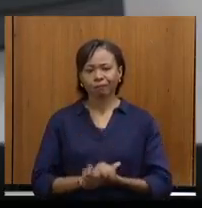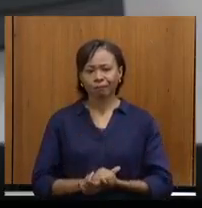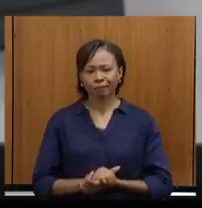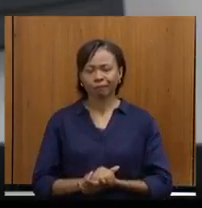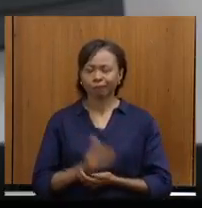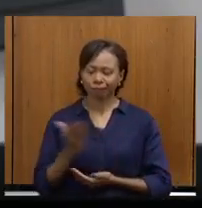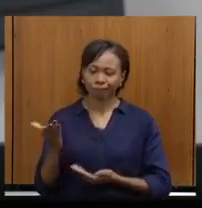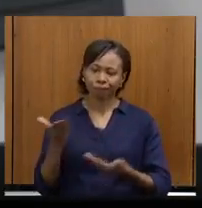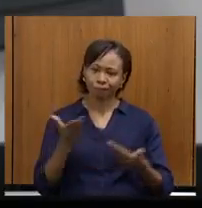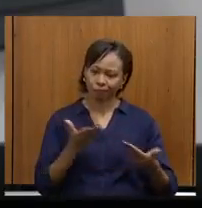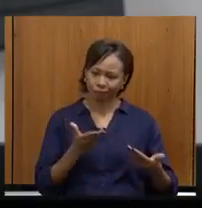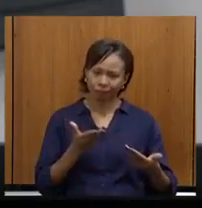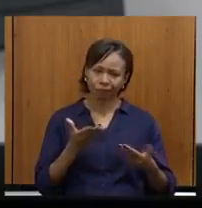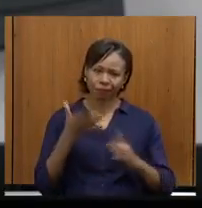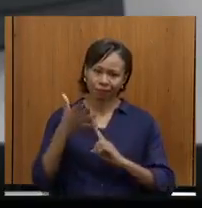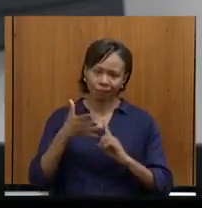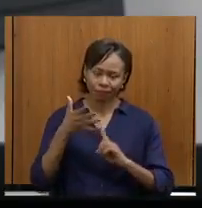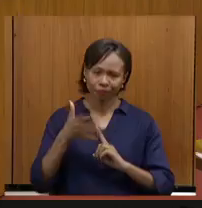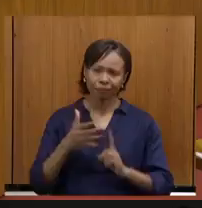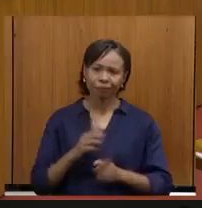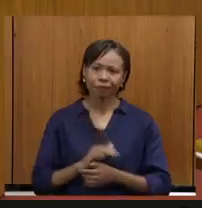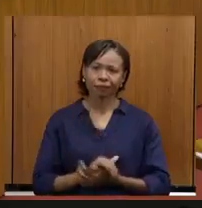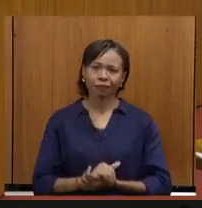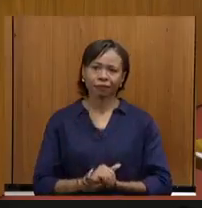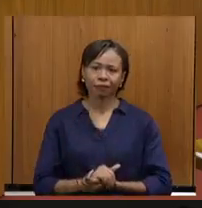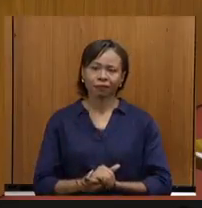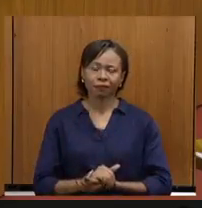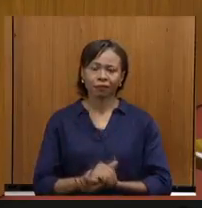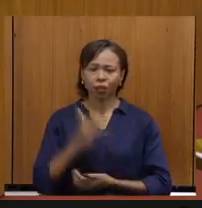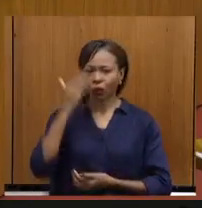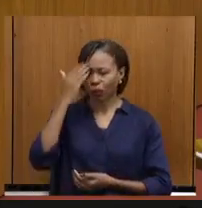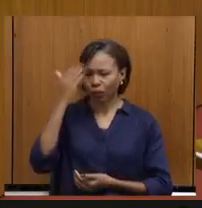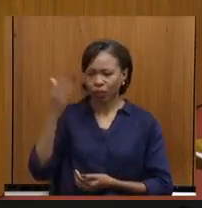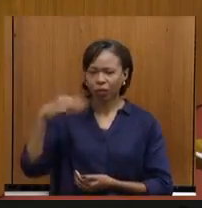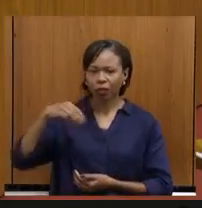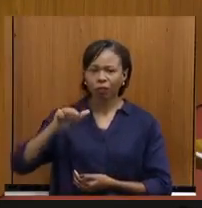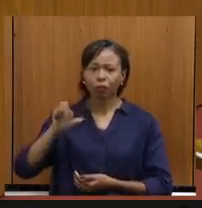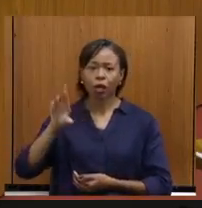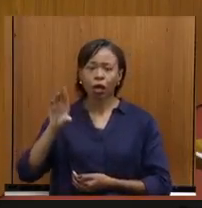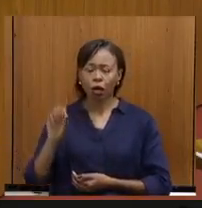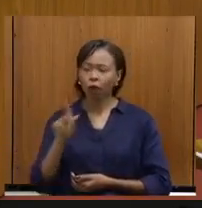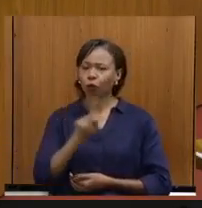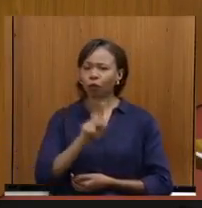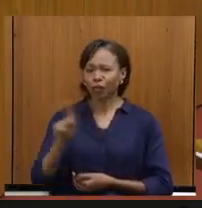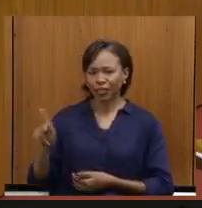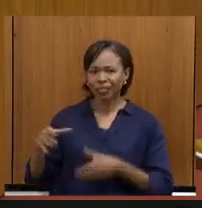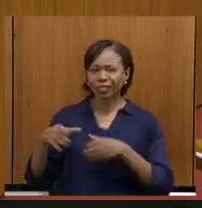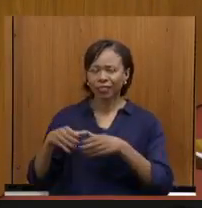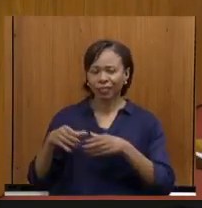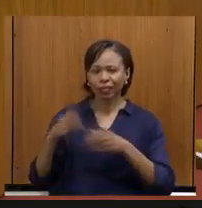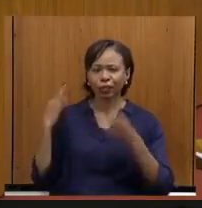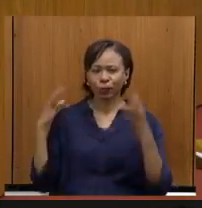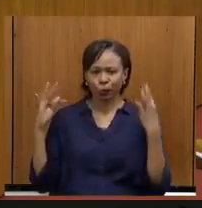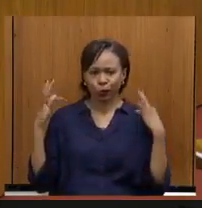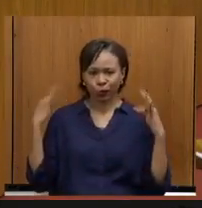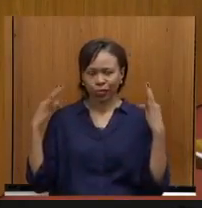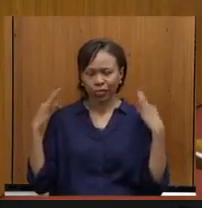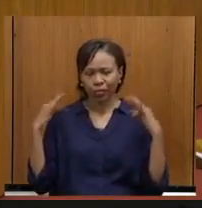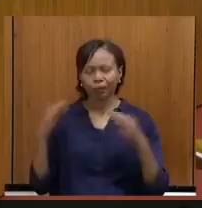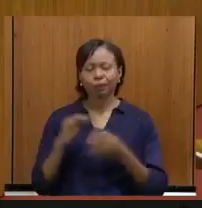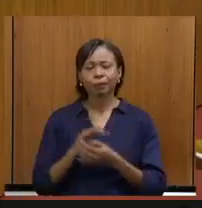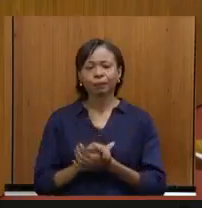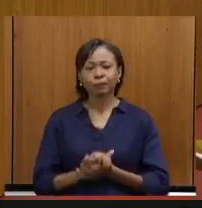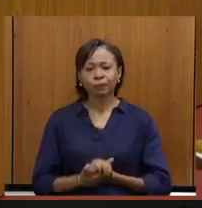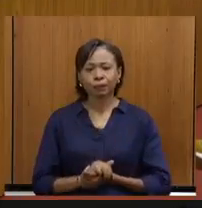a palavra é de V. Exª. Muito obrigado, deputado Mauro Tramonte, presidente da nossa Comissão de Turismo. Quero